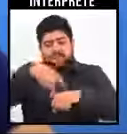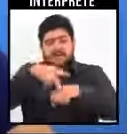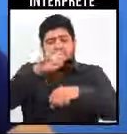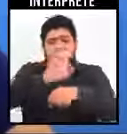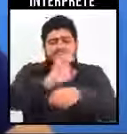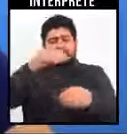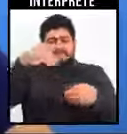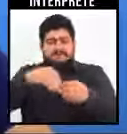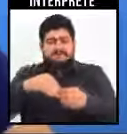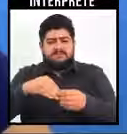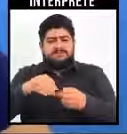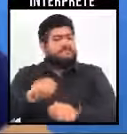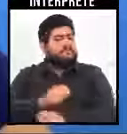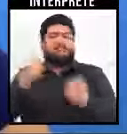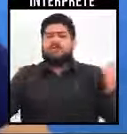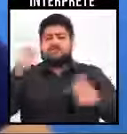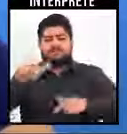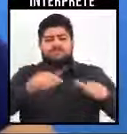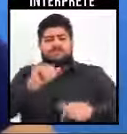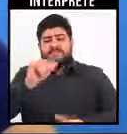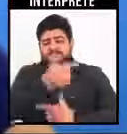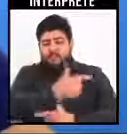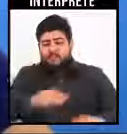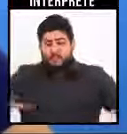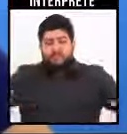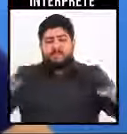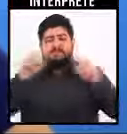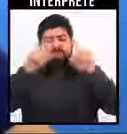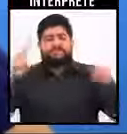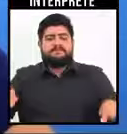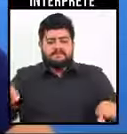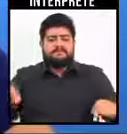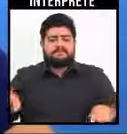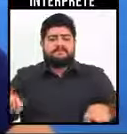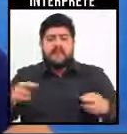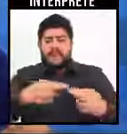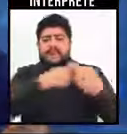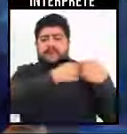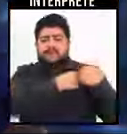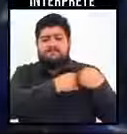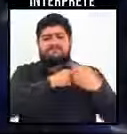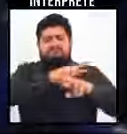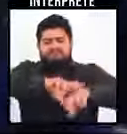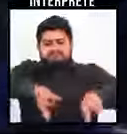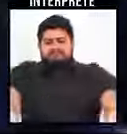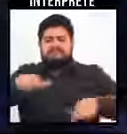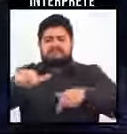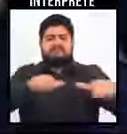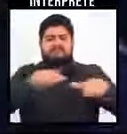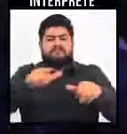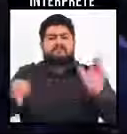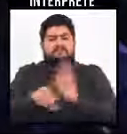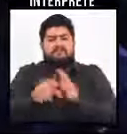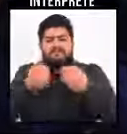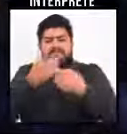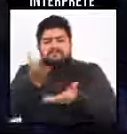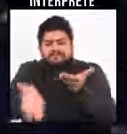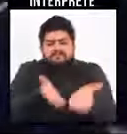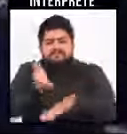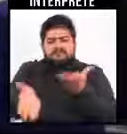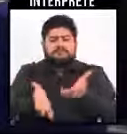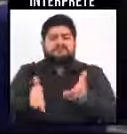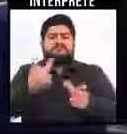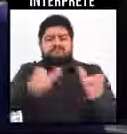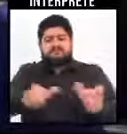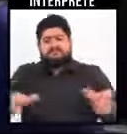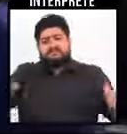Nenhum país, estado ou município funciona sem o seu quadro de servidores públicos, responsáveis pelos diversos serviços colocados